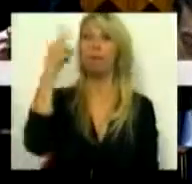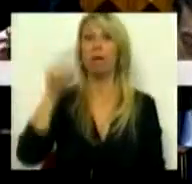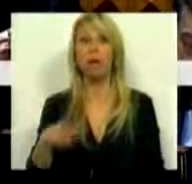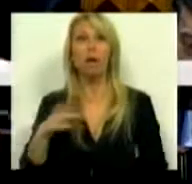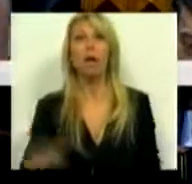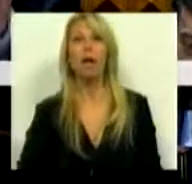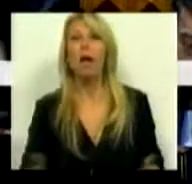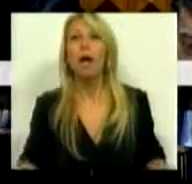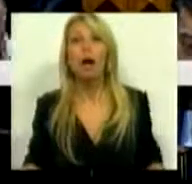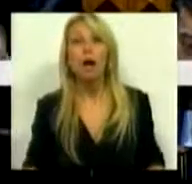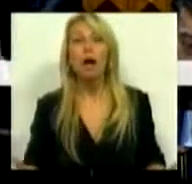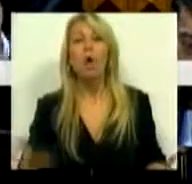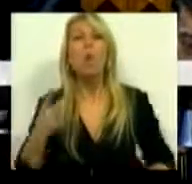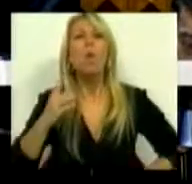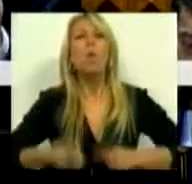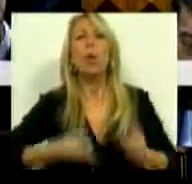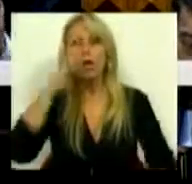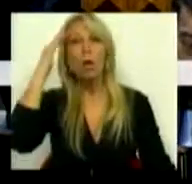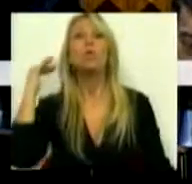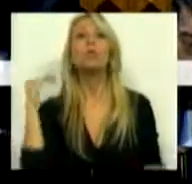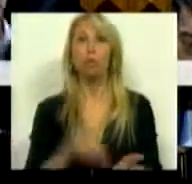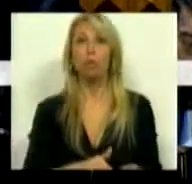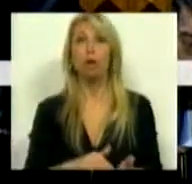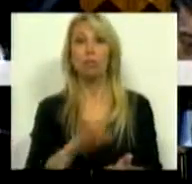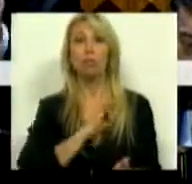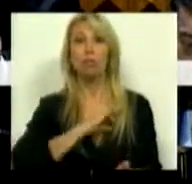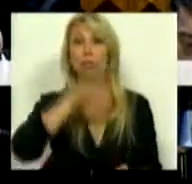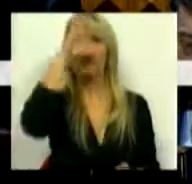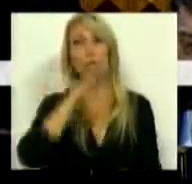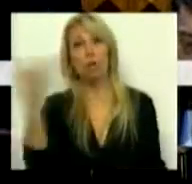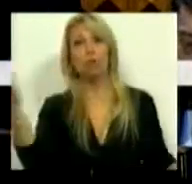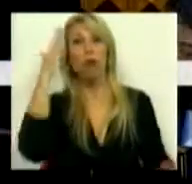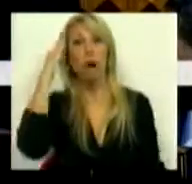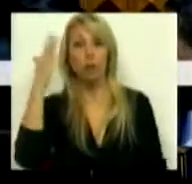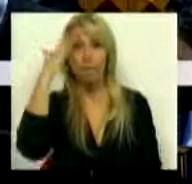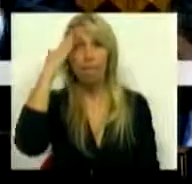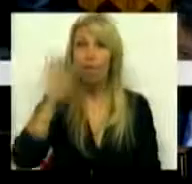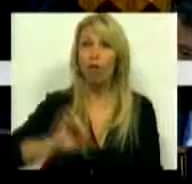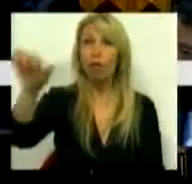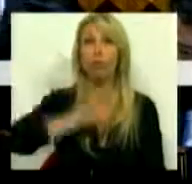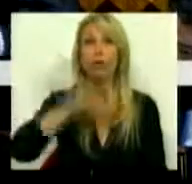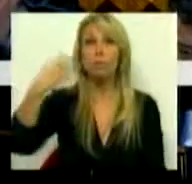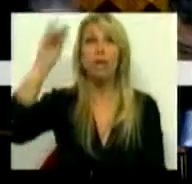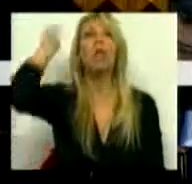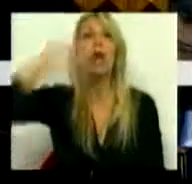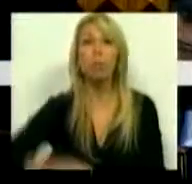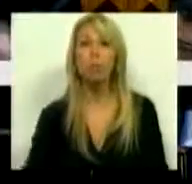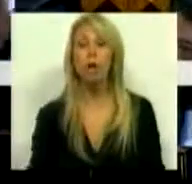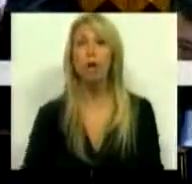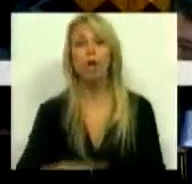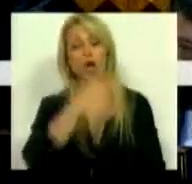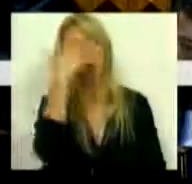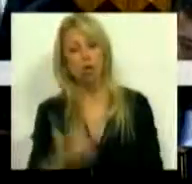socialmente. Quais são os efeitos que o Sr. Ministro tira desta posição do Sr. Presidente da República? Segundo, o Sr. Ministro leu